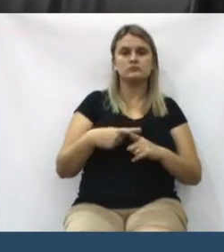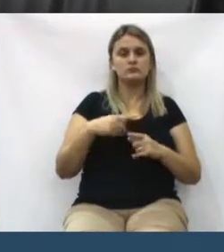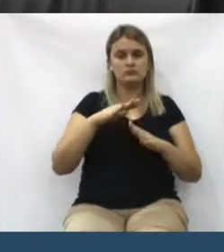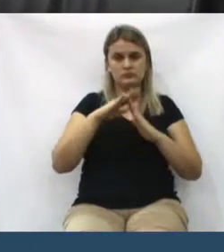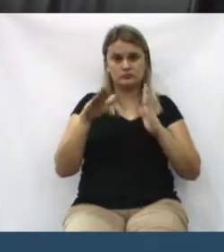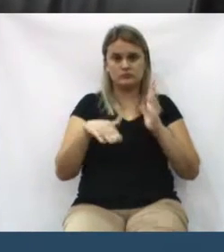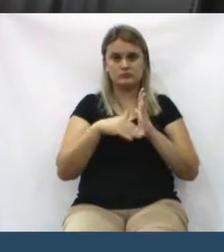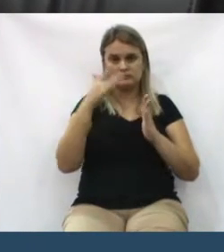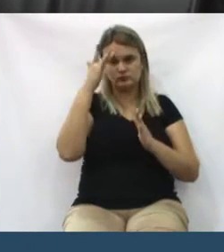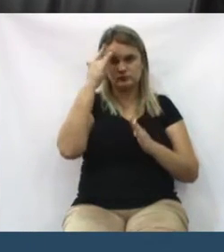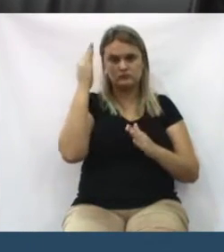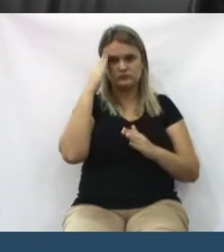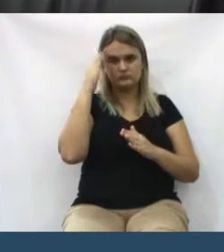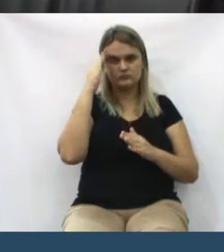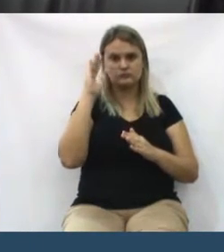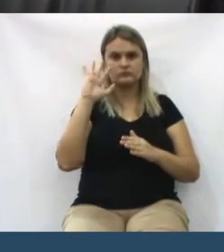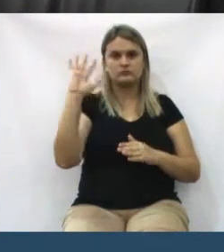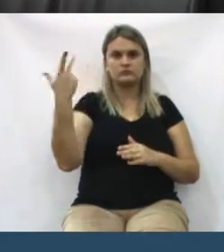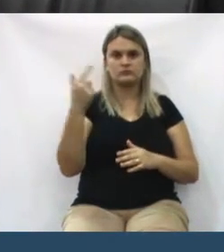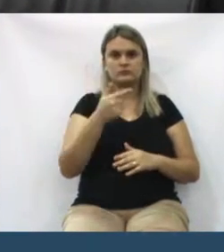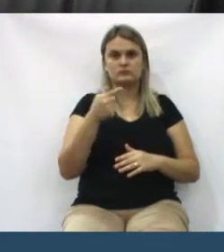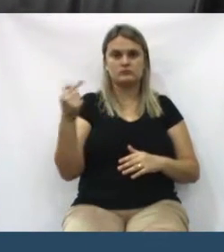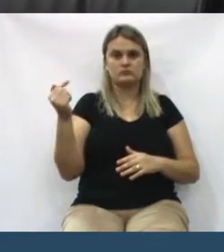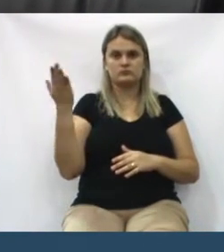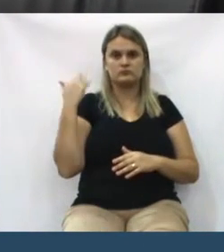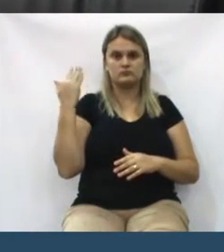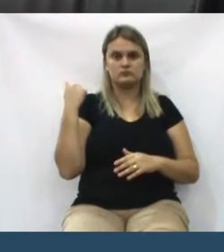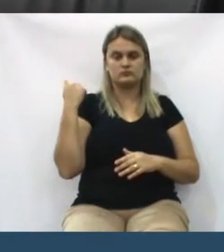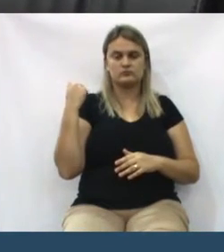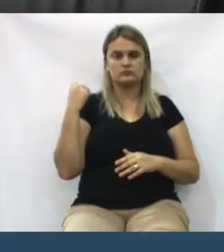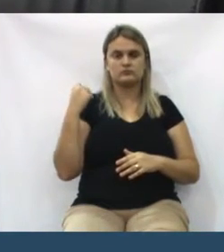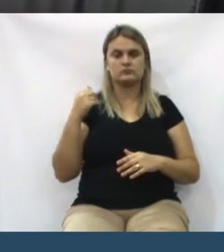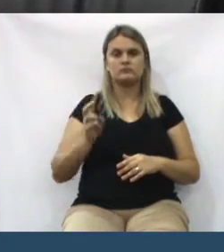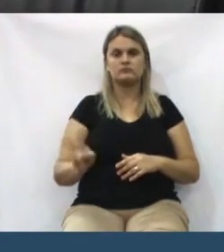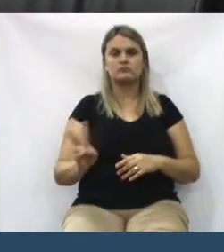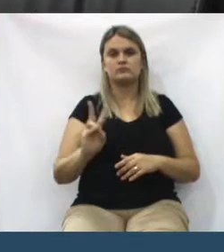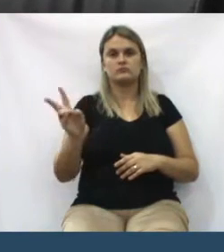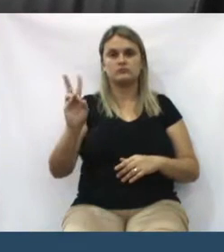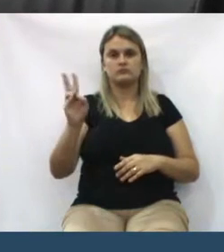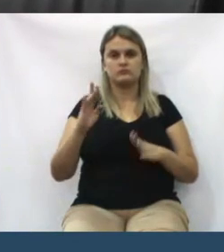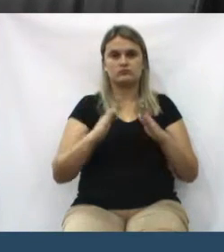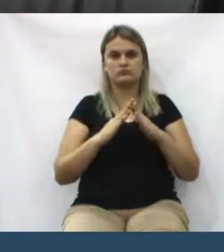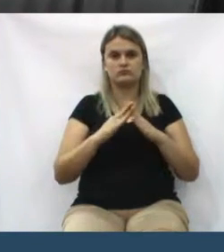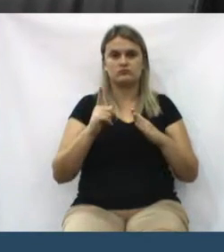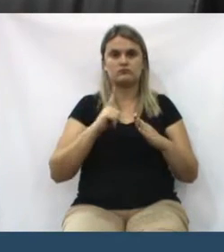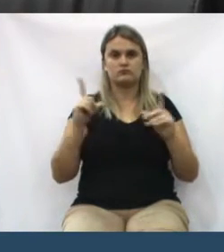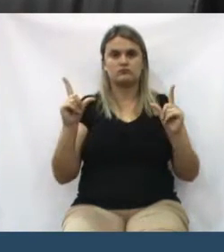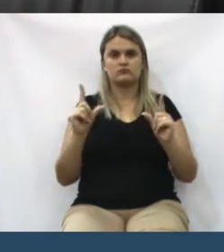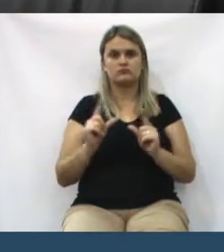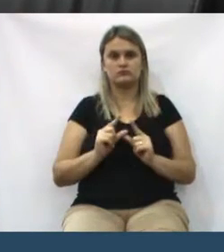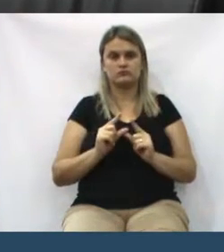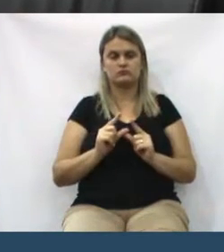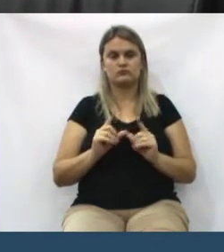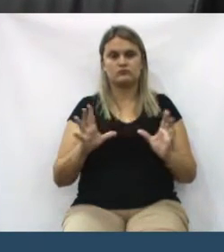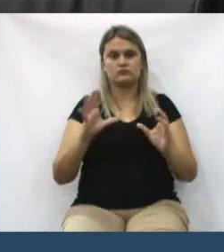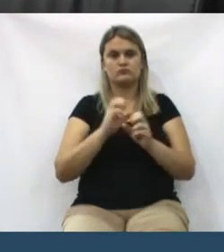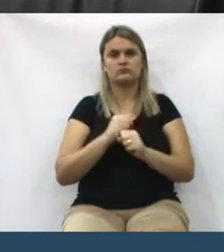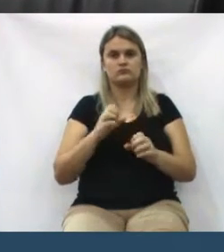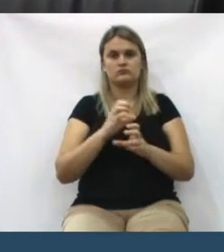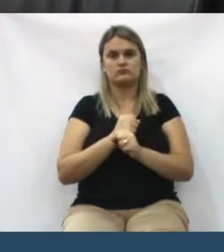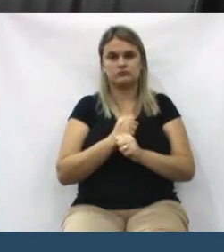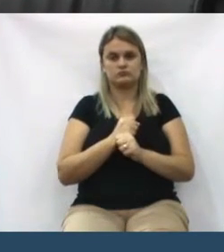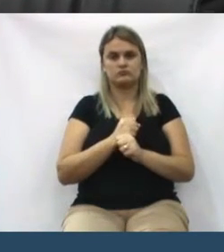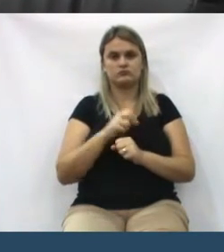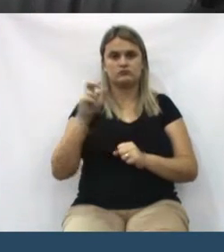semana passada, que o valor venal dos imóveis tem uma redução para cálculo da alíquota do